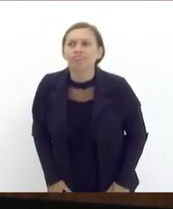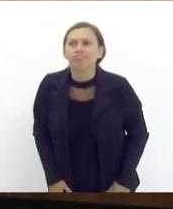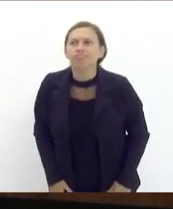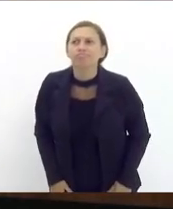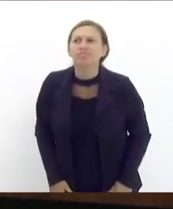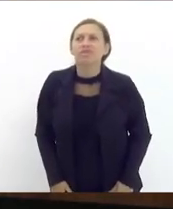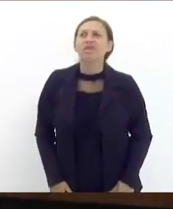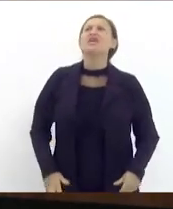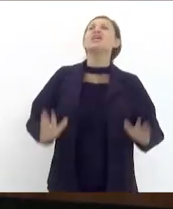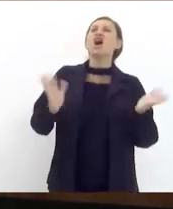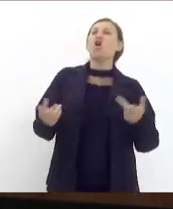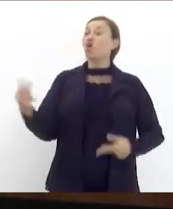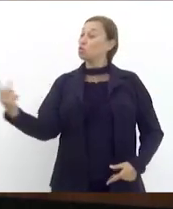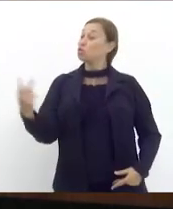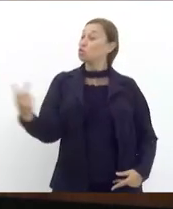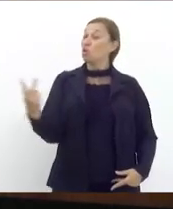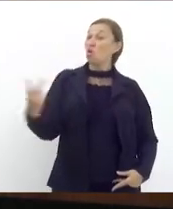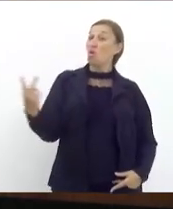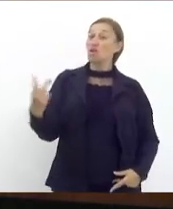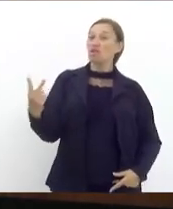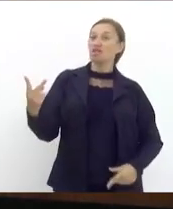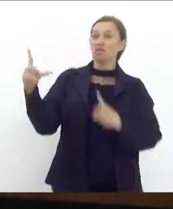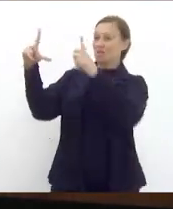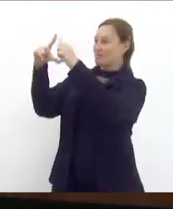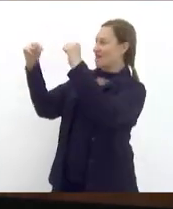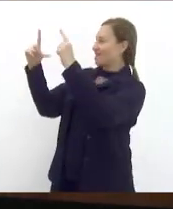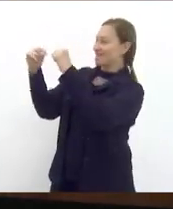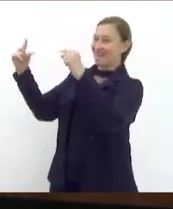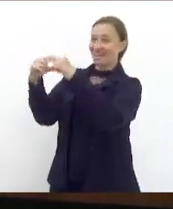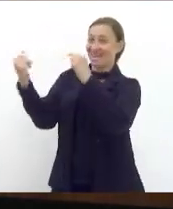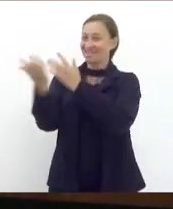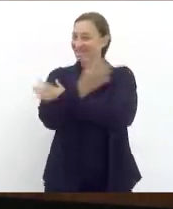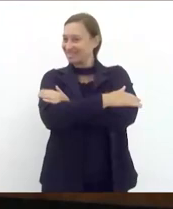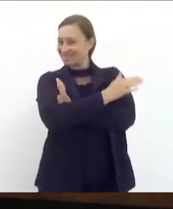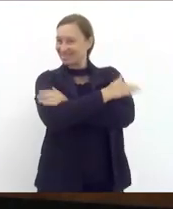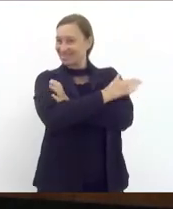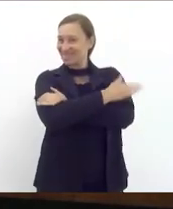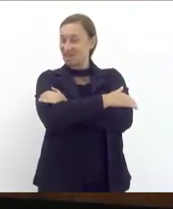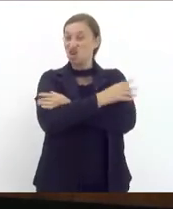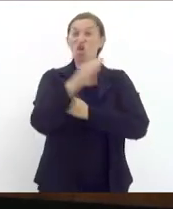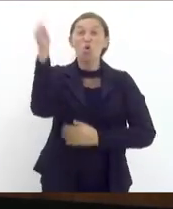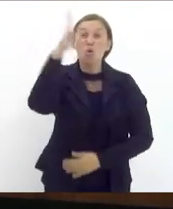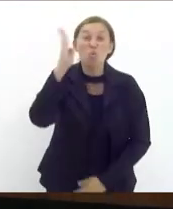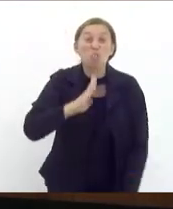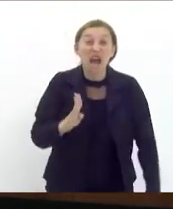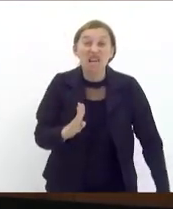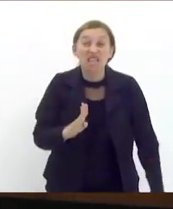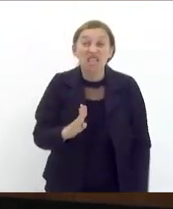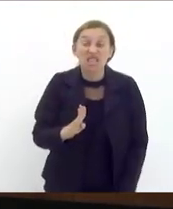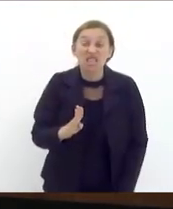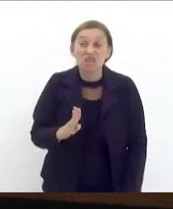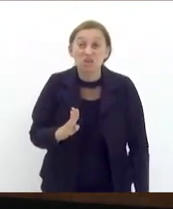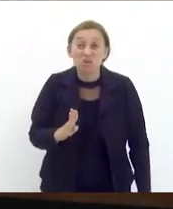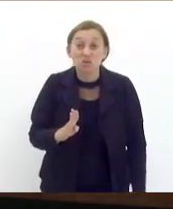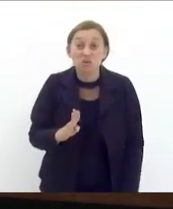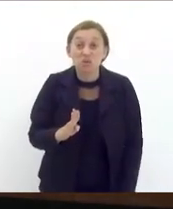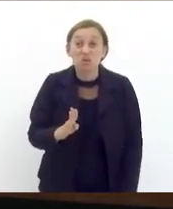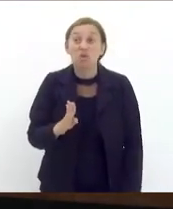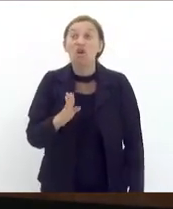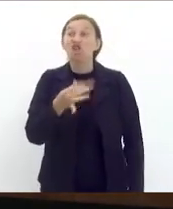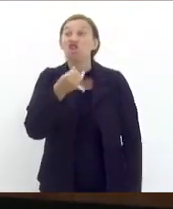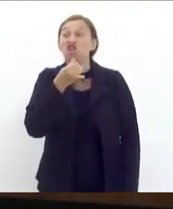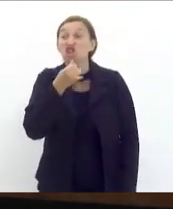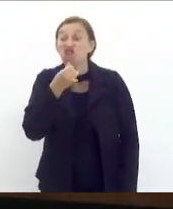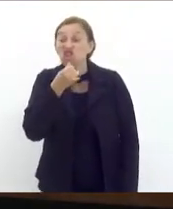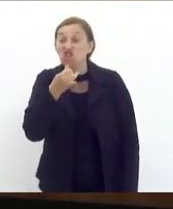os dois estão agora em Brasília agarrados o Brasil desgraçadamente a partir